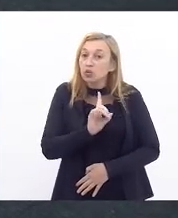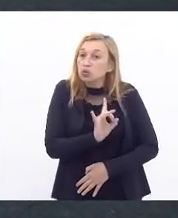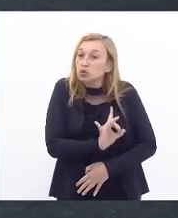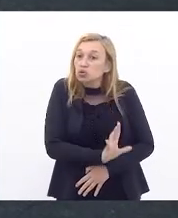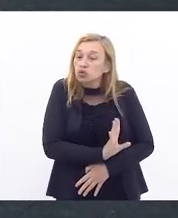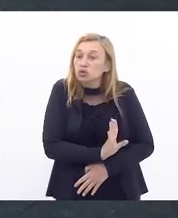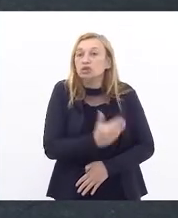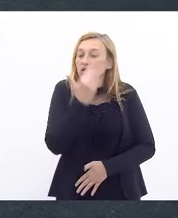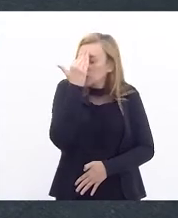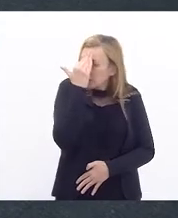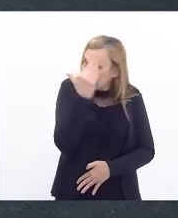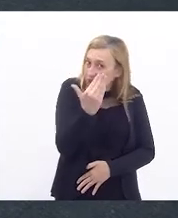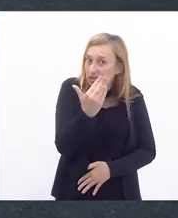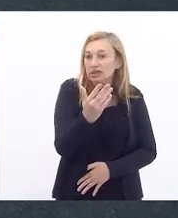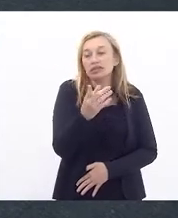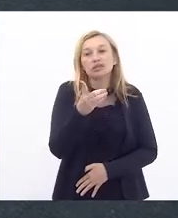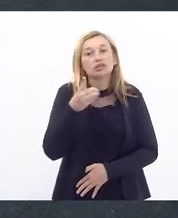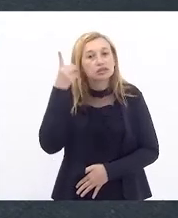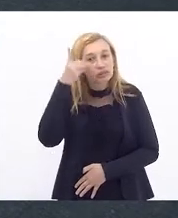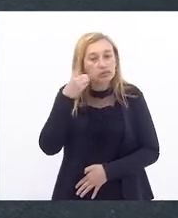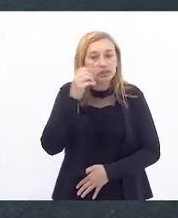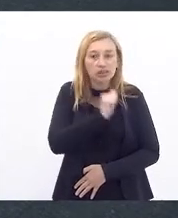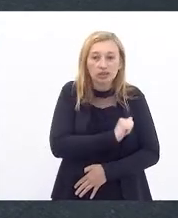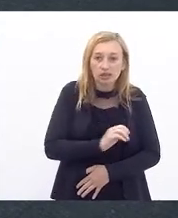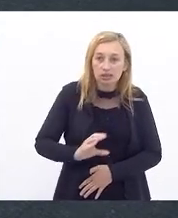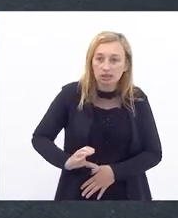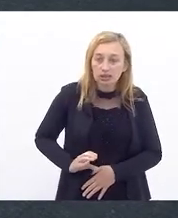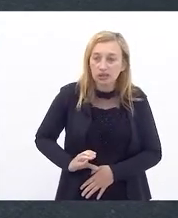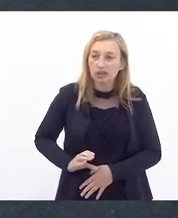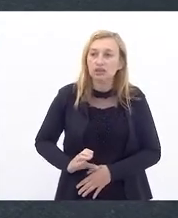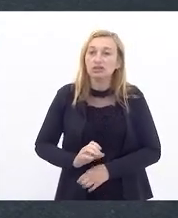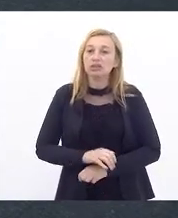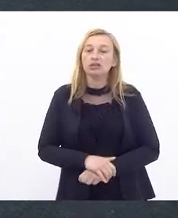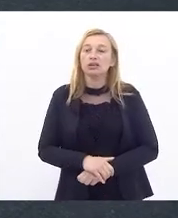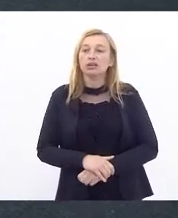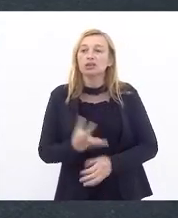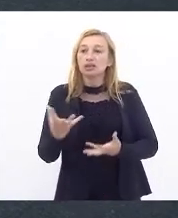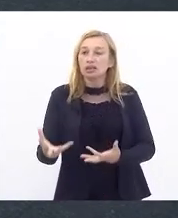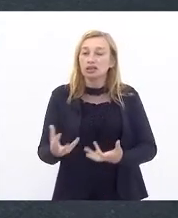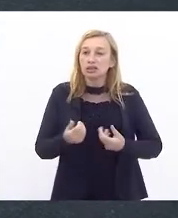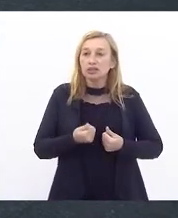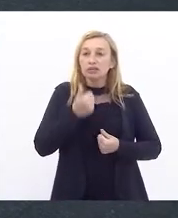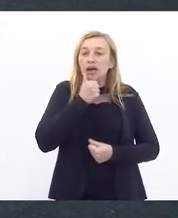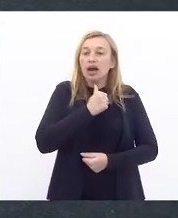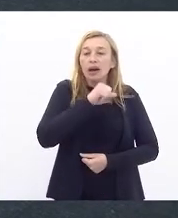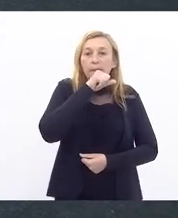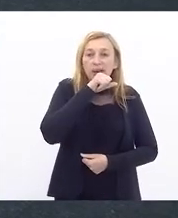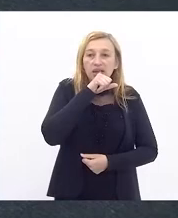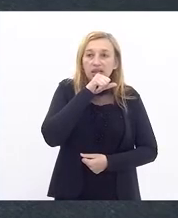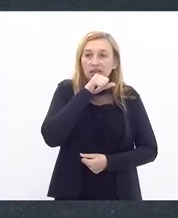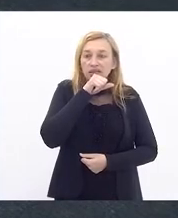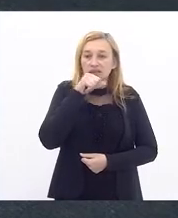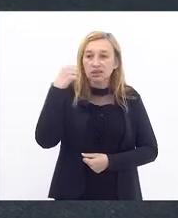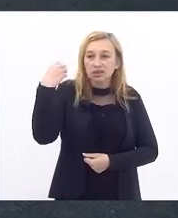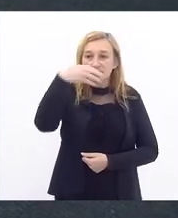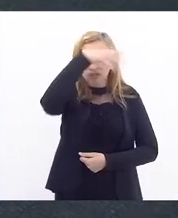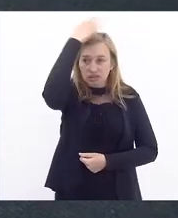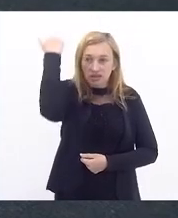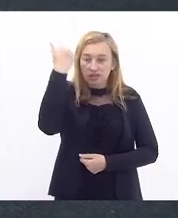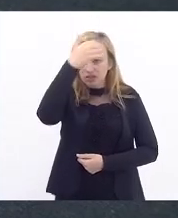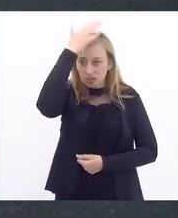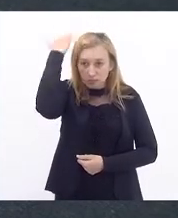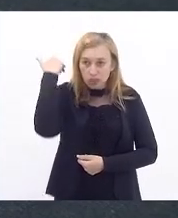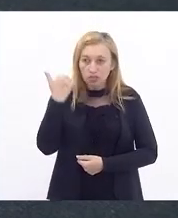de agradecer ao deputado André Siciliano por receber as mães de santo da Irmandade